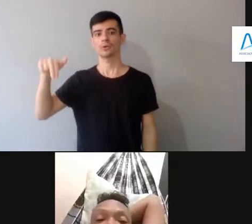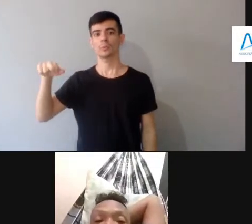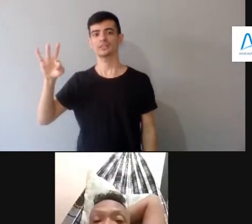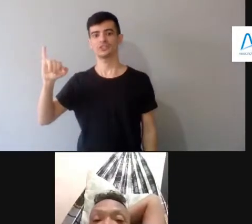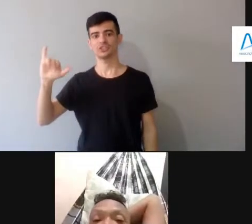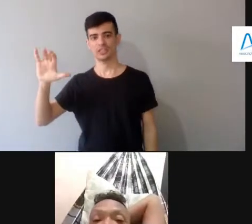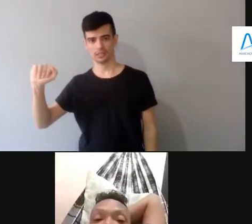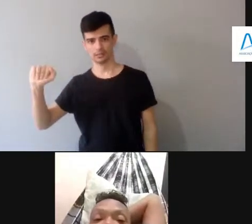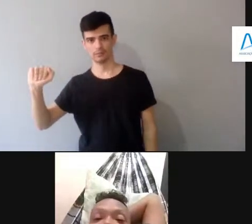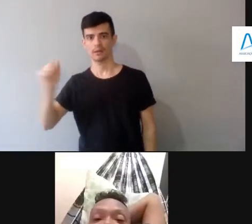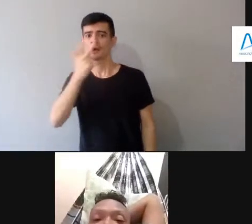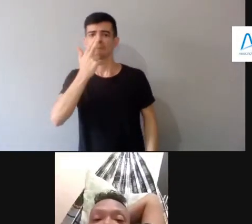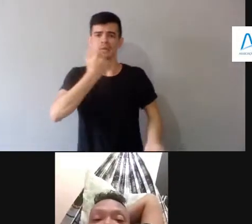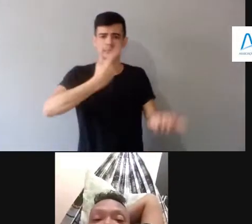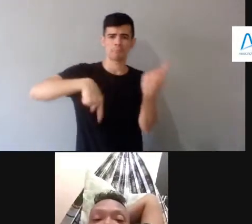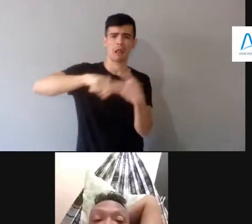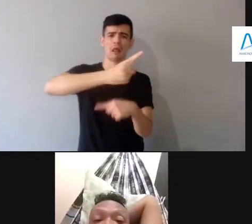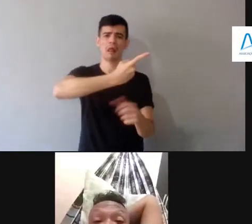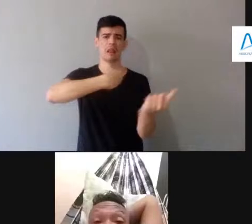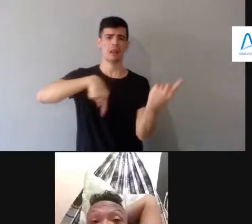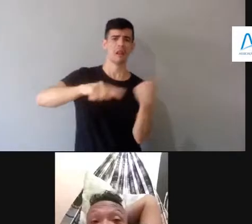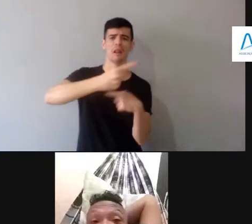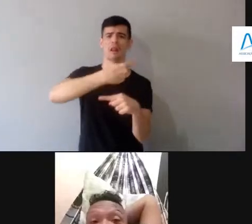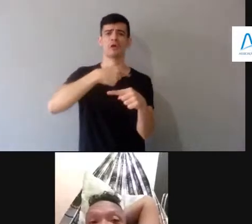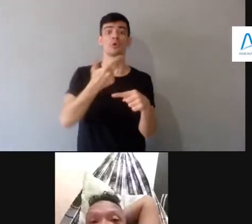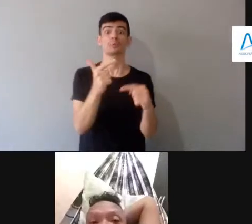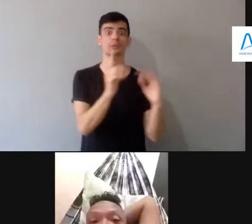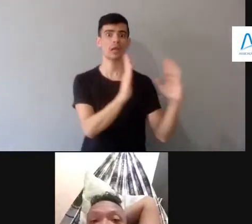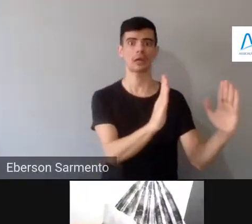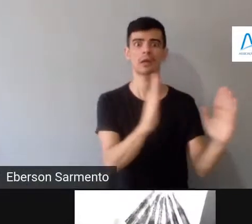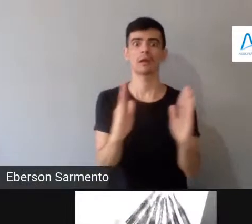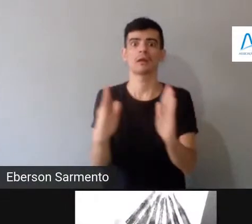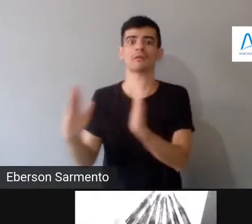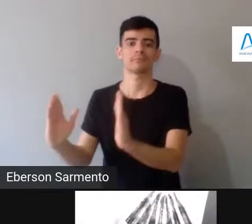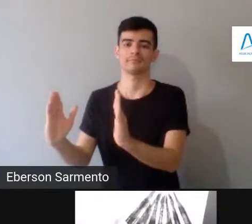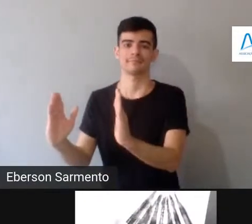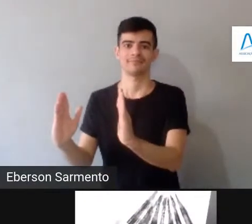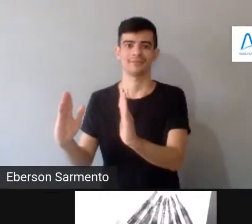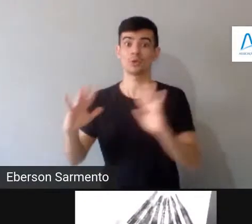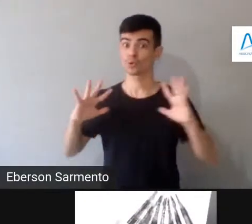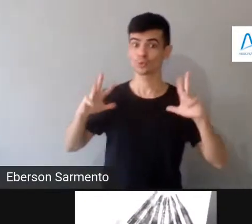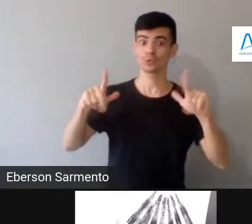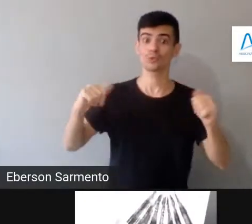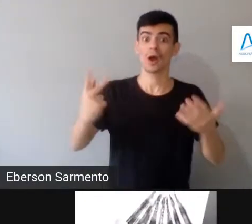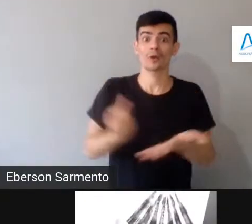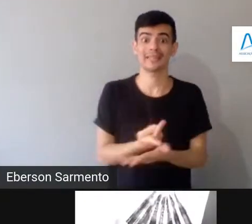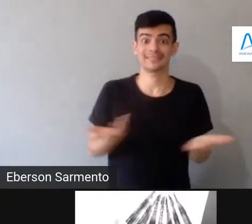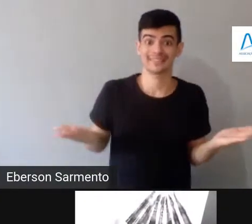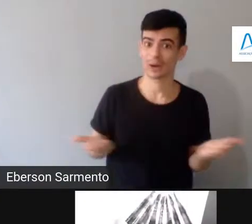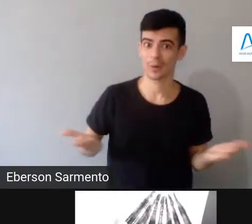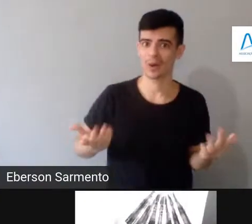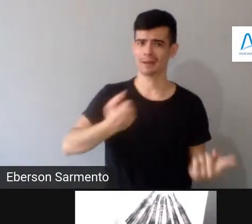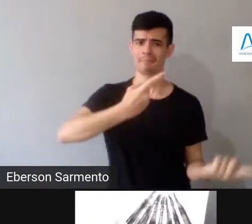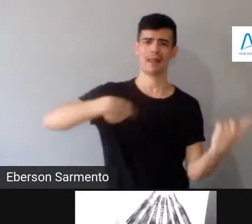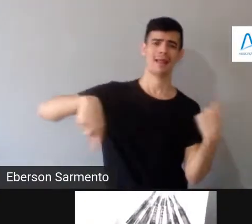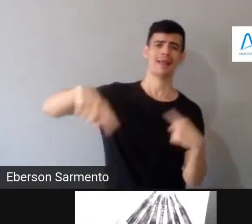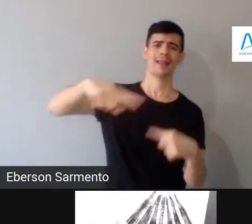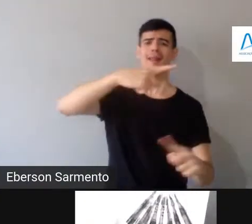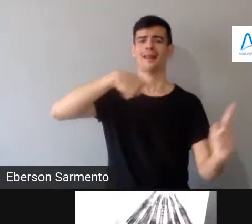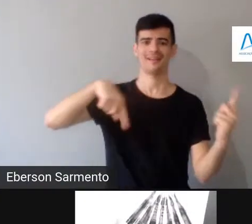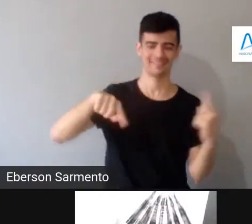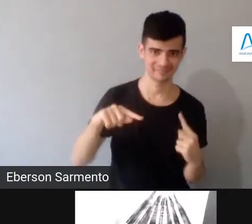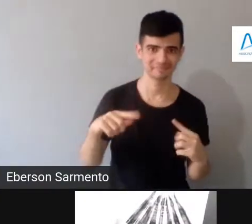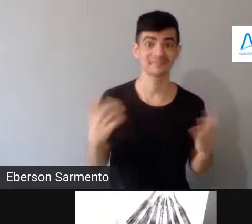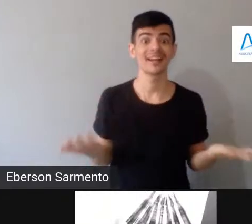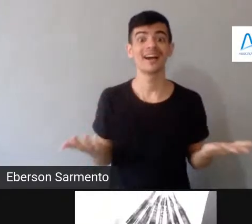está acontecendo no aqui e no agora. Então, a partir desse pensamento da memória, por exemplo, para nossos povos, a gente já